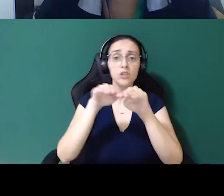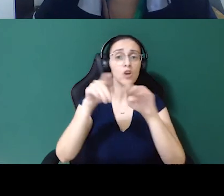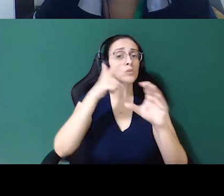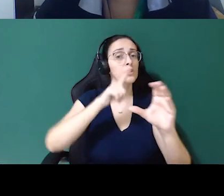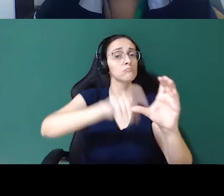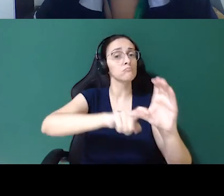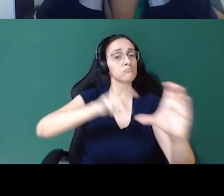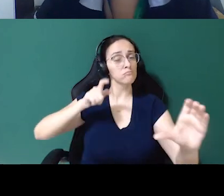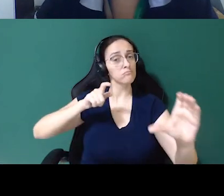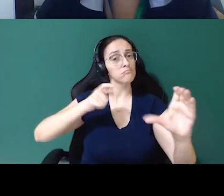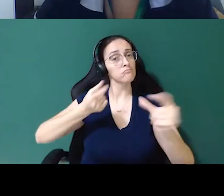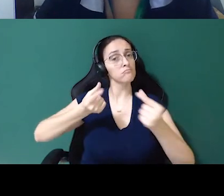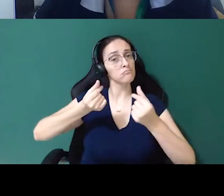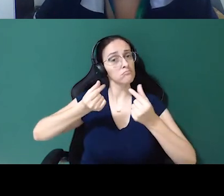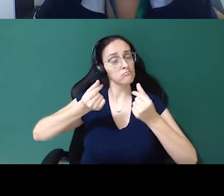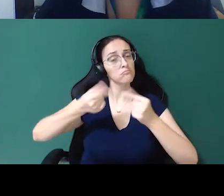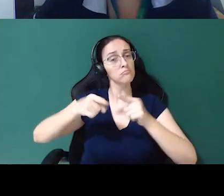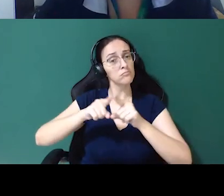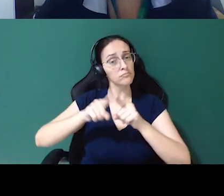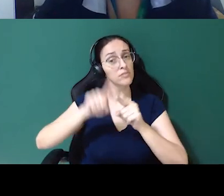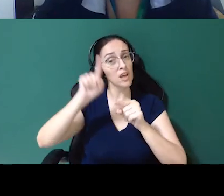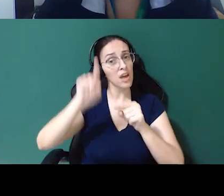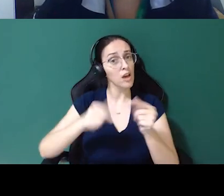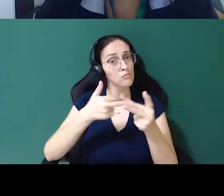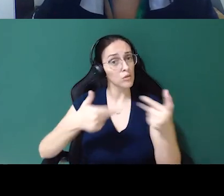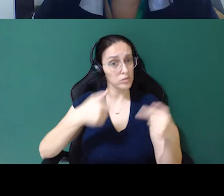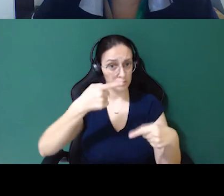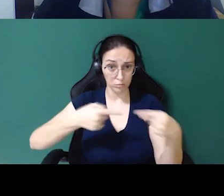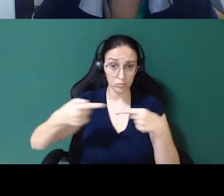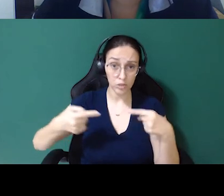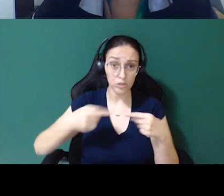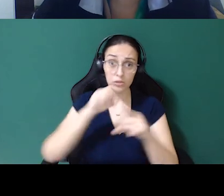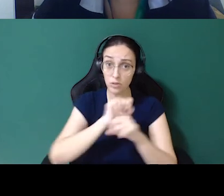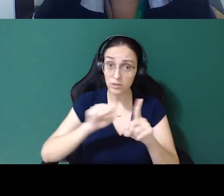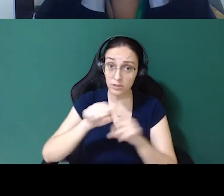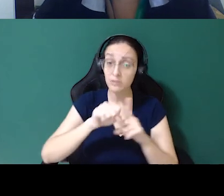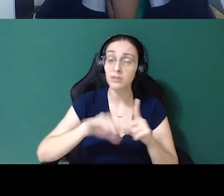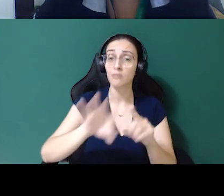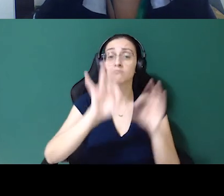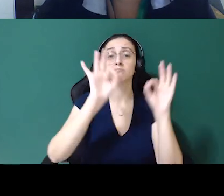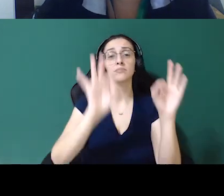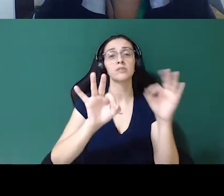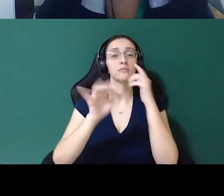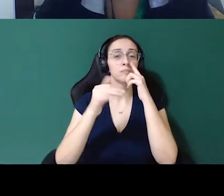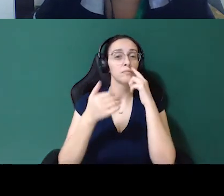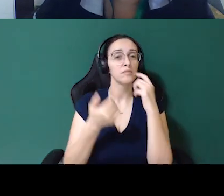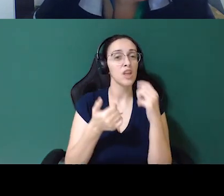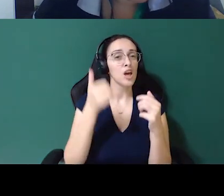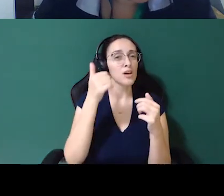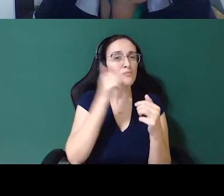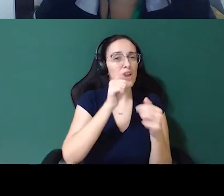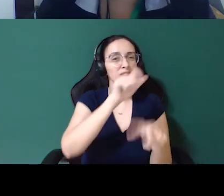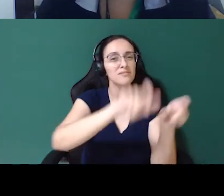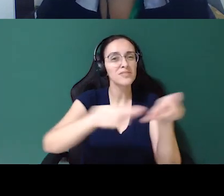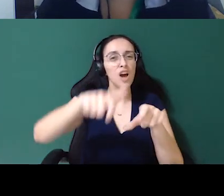financeira, que é uma questão de política social mesmo, de tirar as mulheres de condição, né,